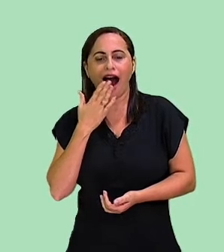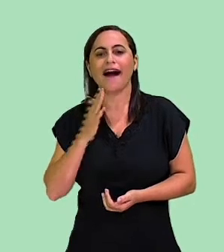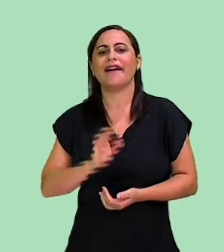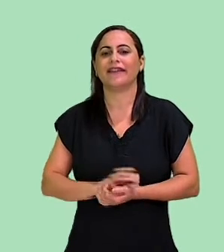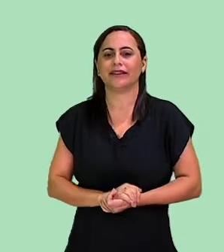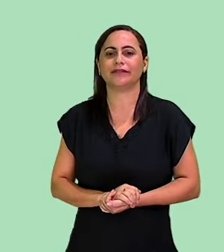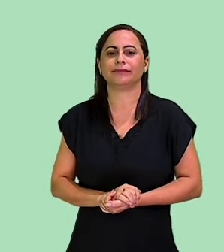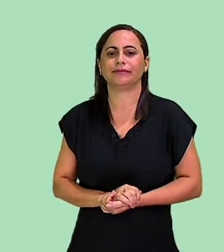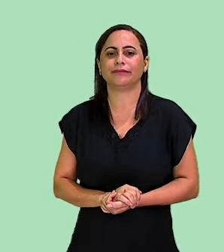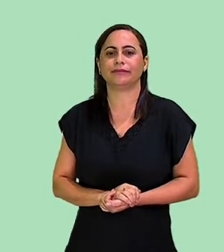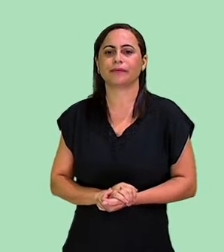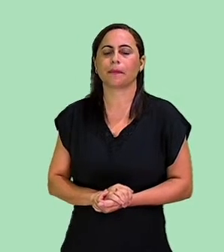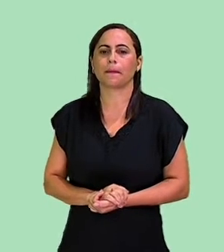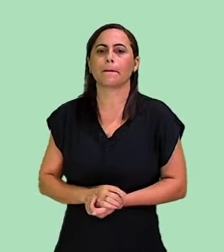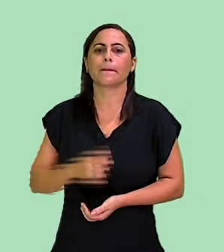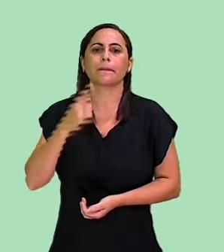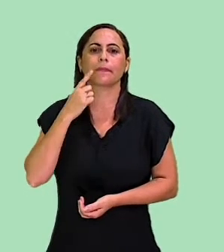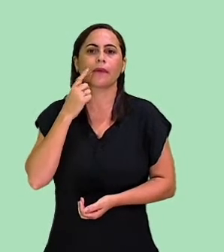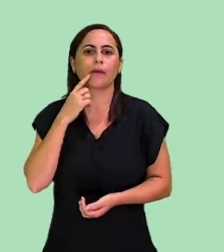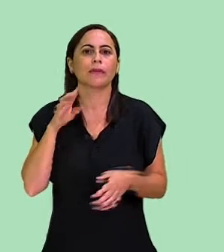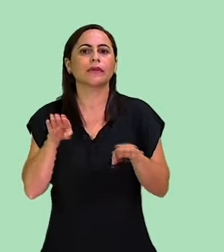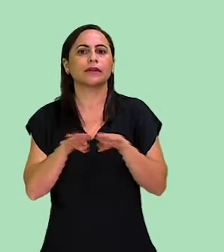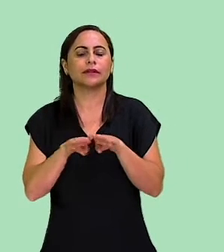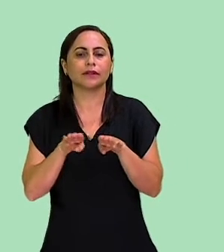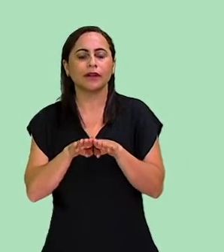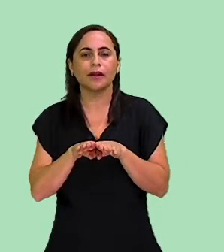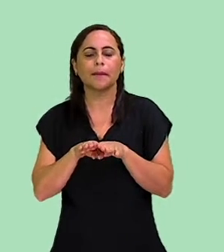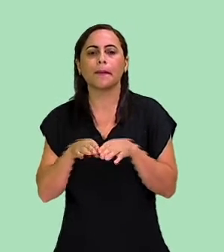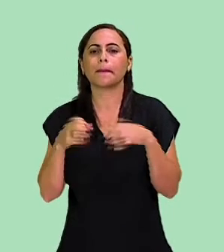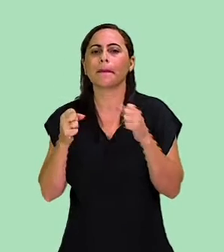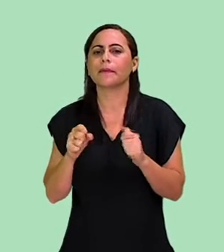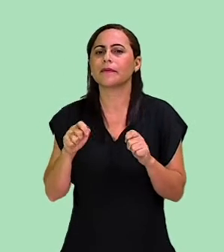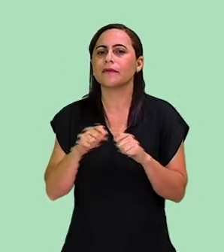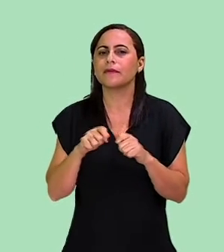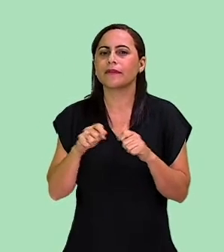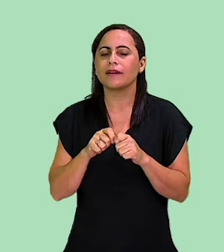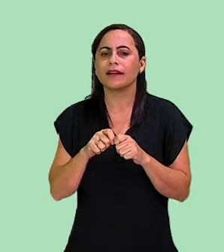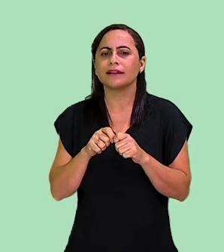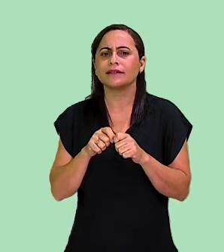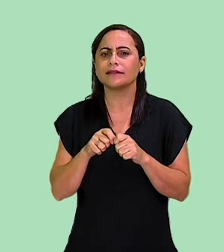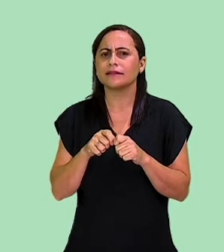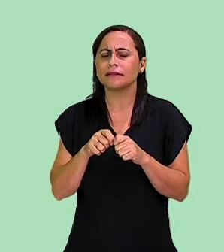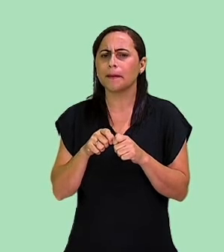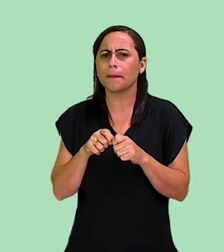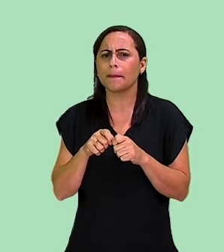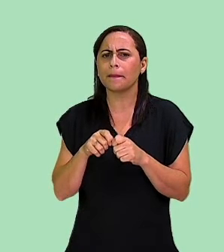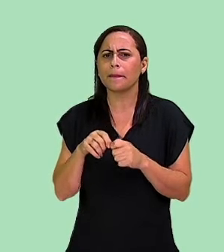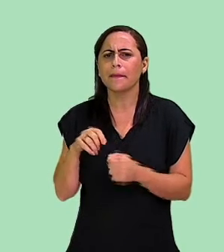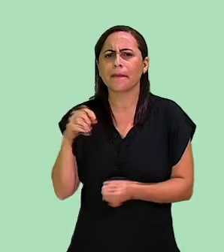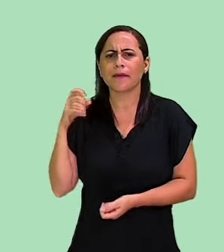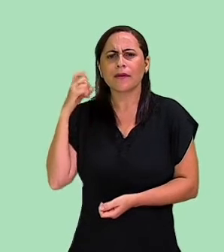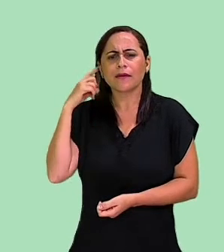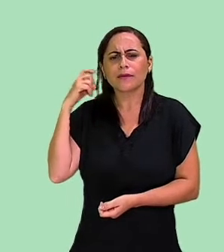Com a boca também, podemos fazer barulho de bolinhas de sabão. Quem gosta de